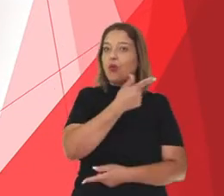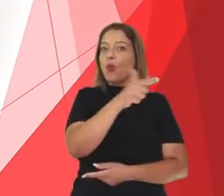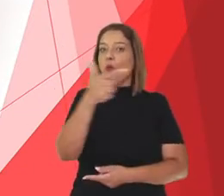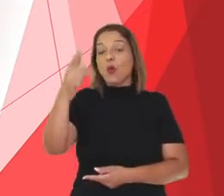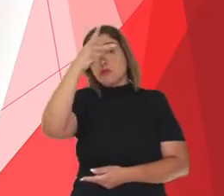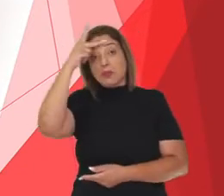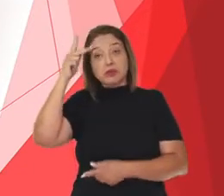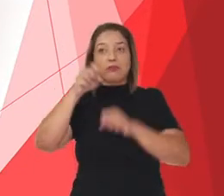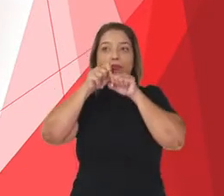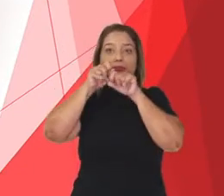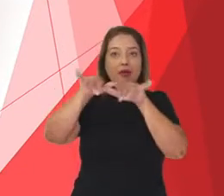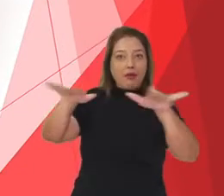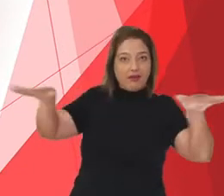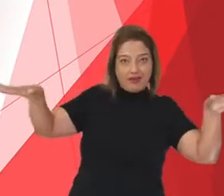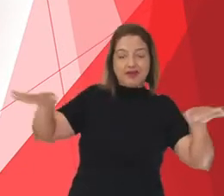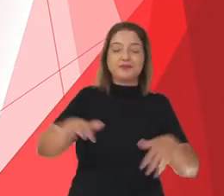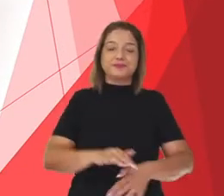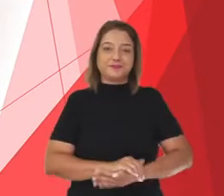pessoas.